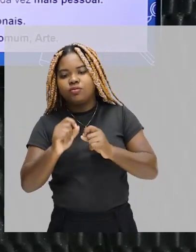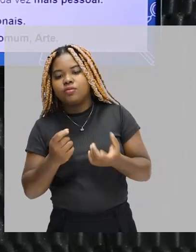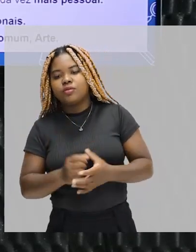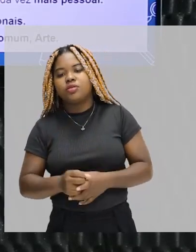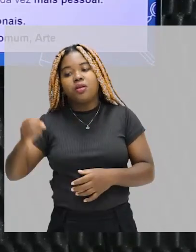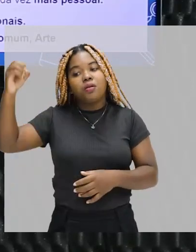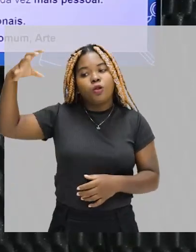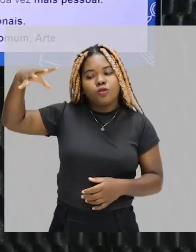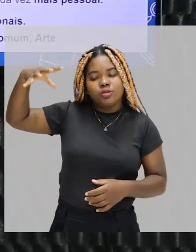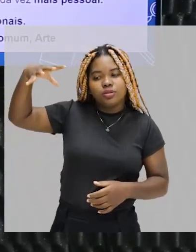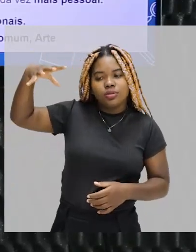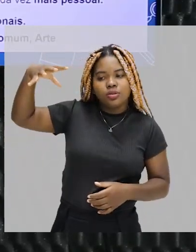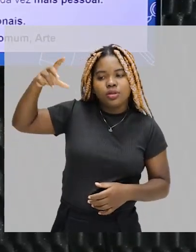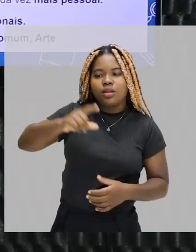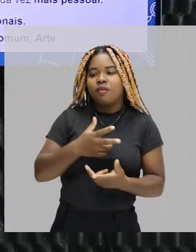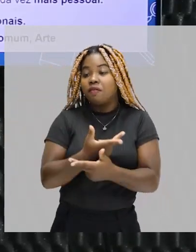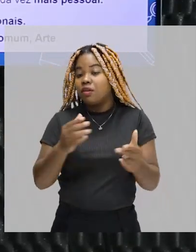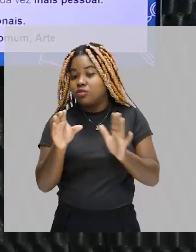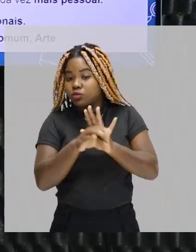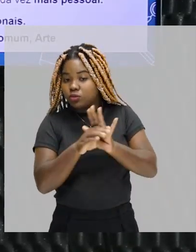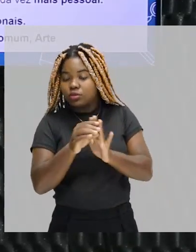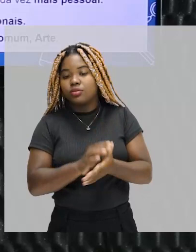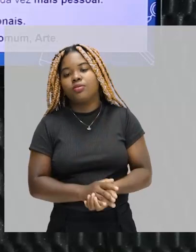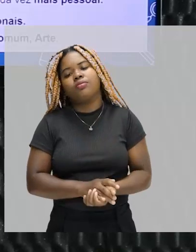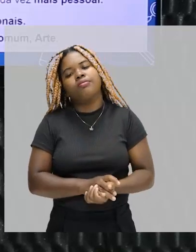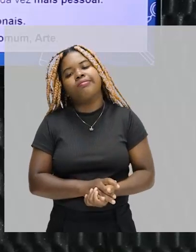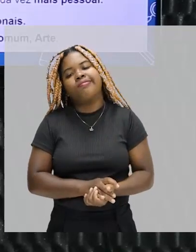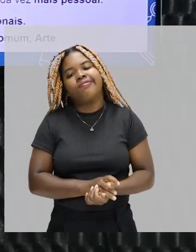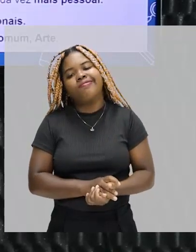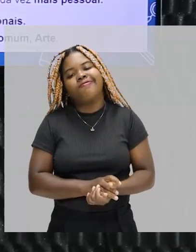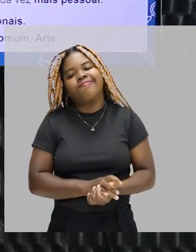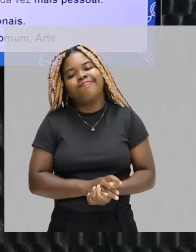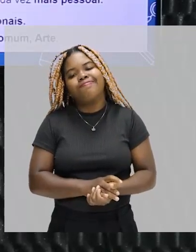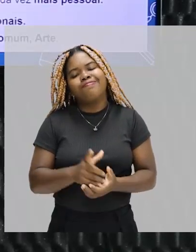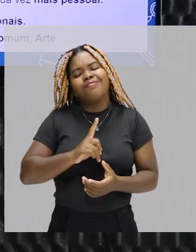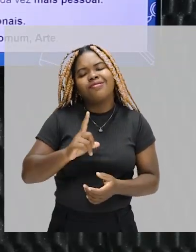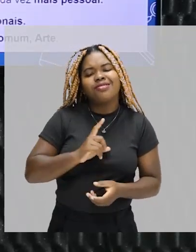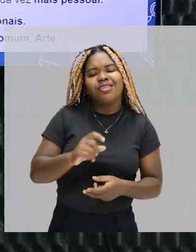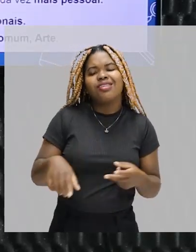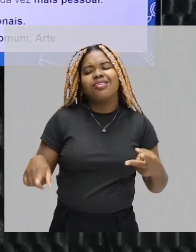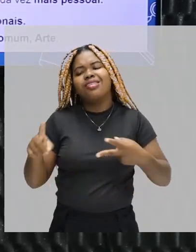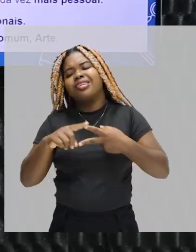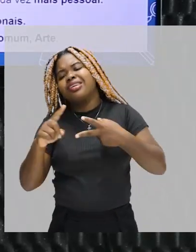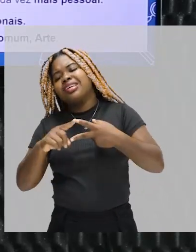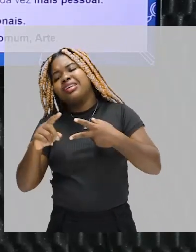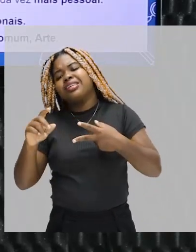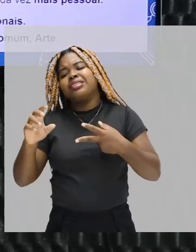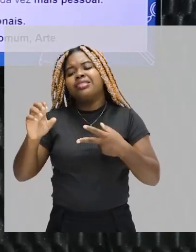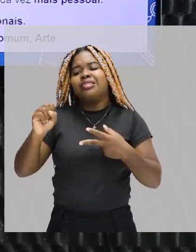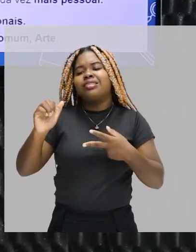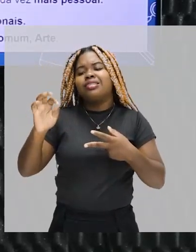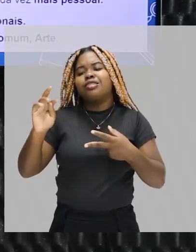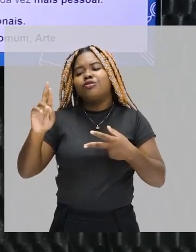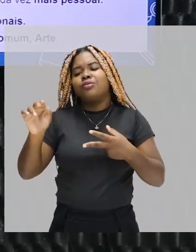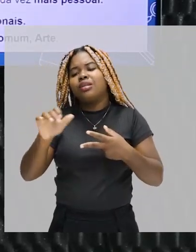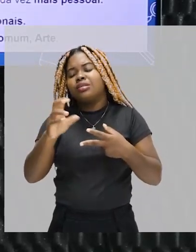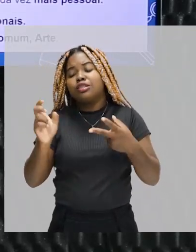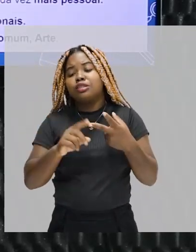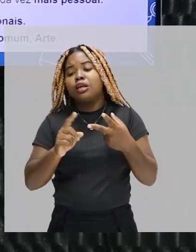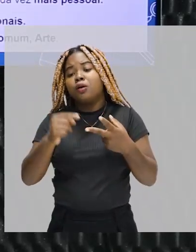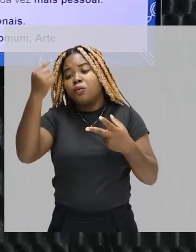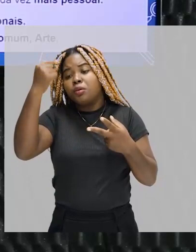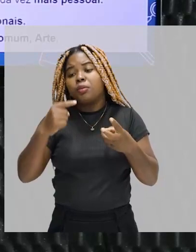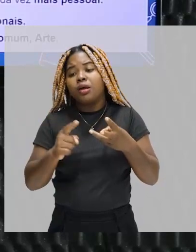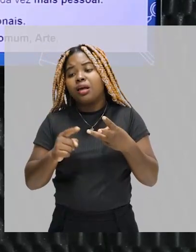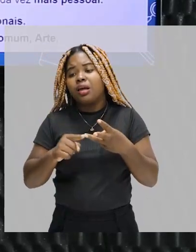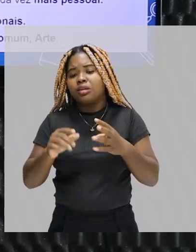luminosa. Aí você tem que entender vários conceitos. Exposição, saturação, imagem, enquadramento, regras de